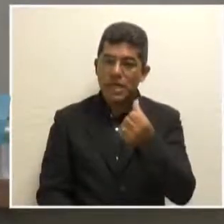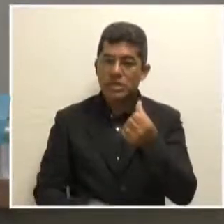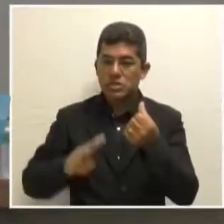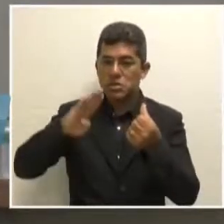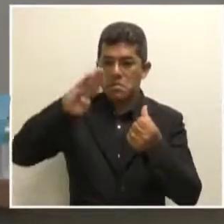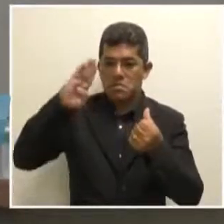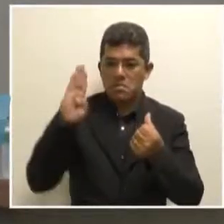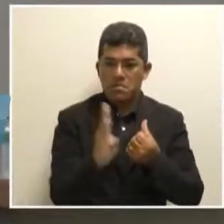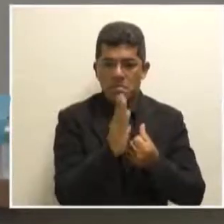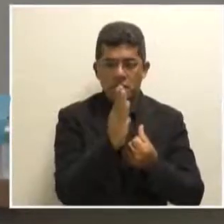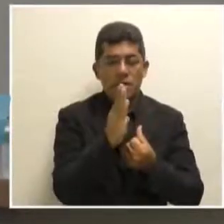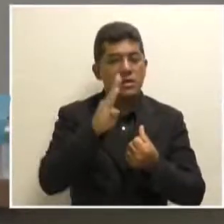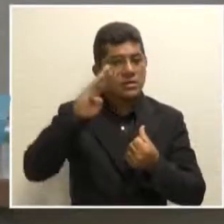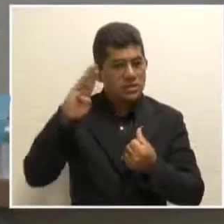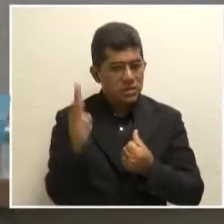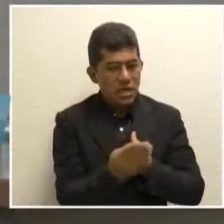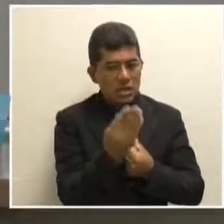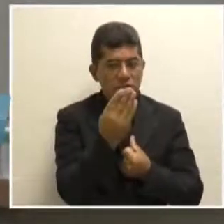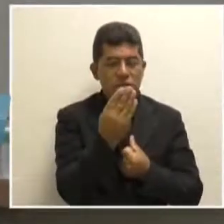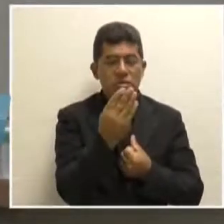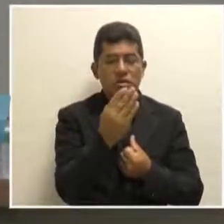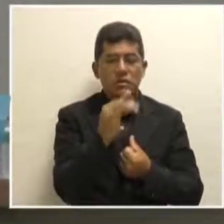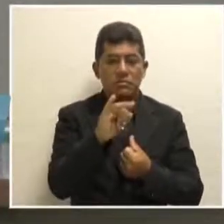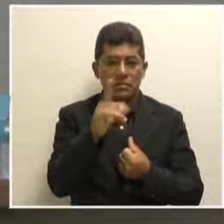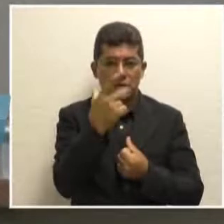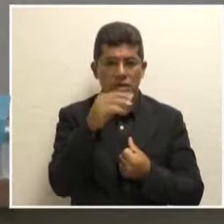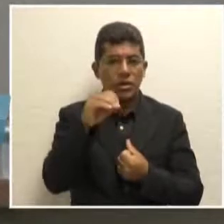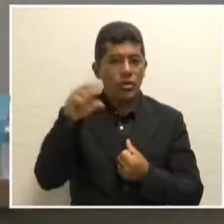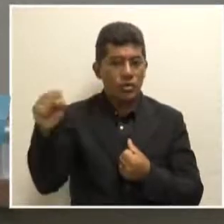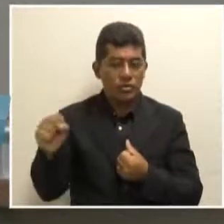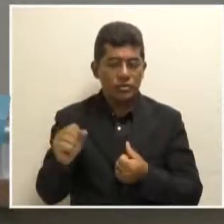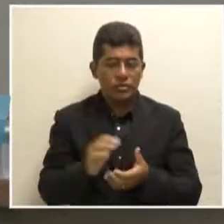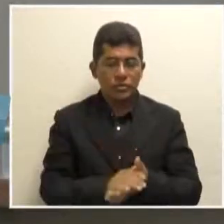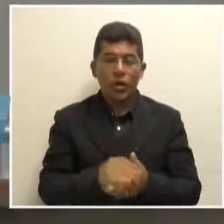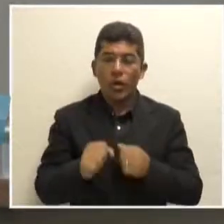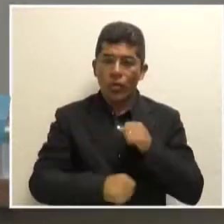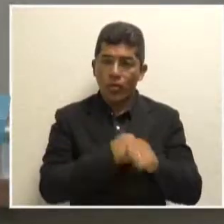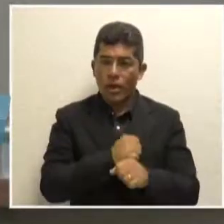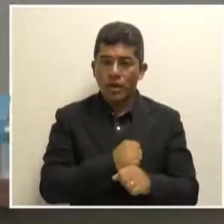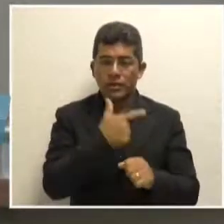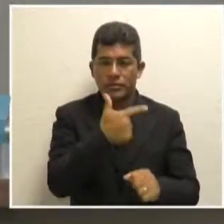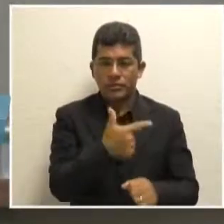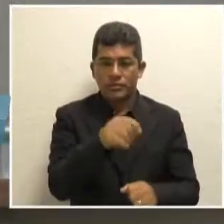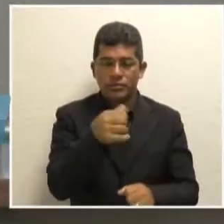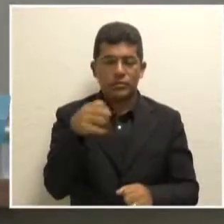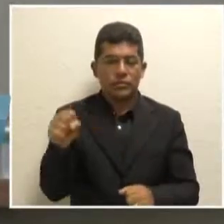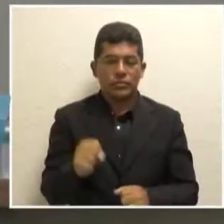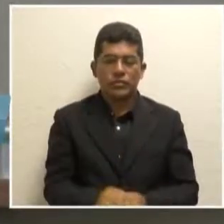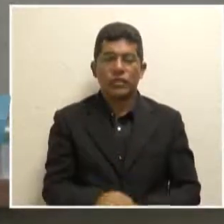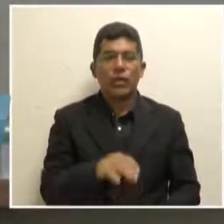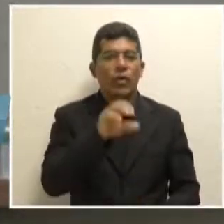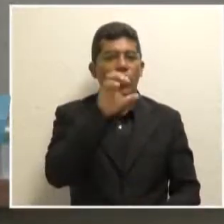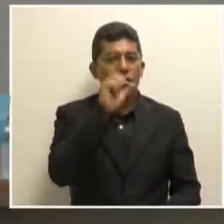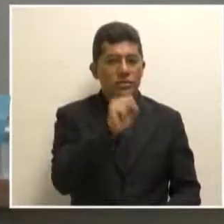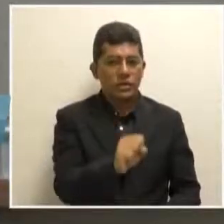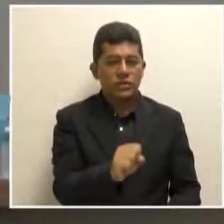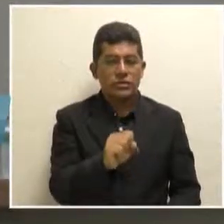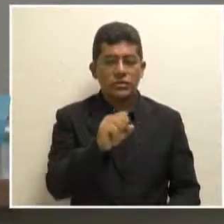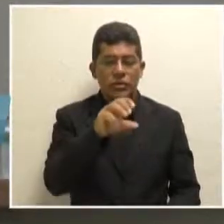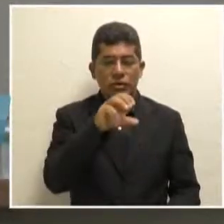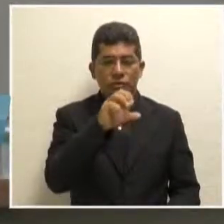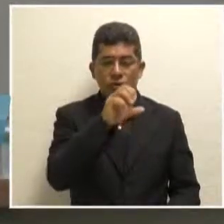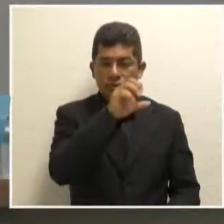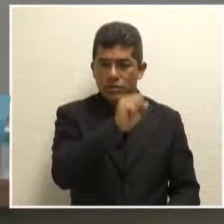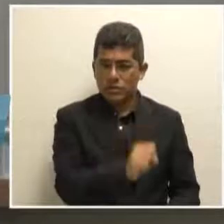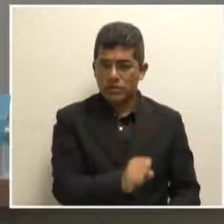deputado, líder do governo, o ano de 2018 foi 834 milhões de reais.